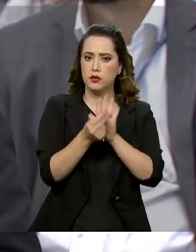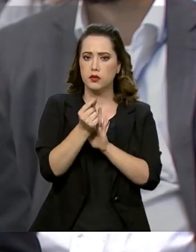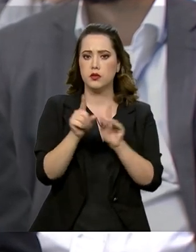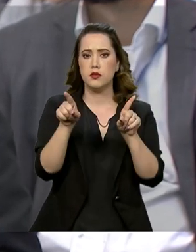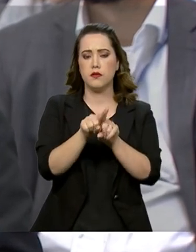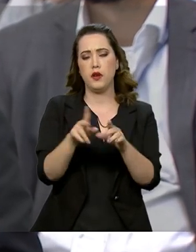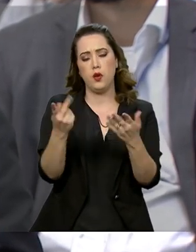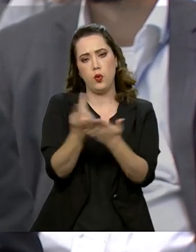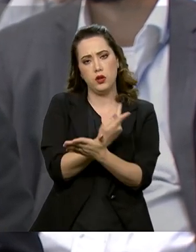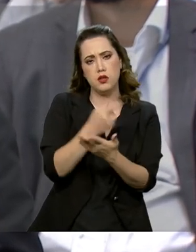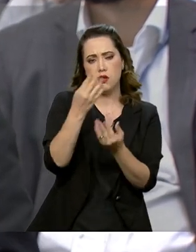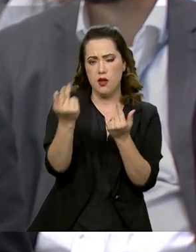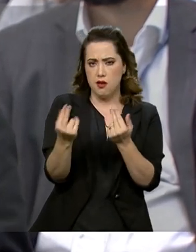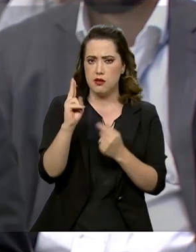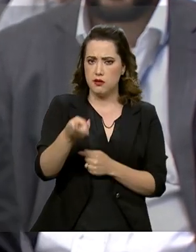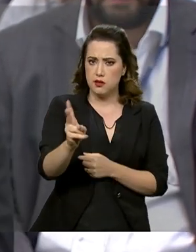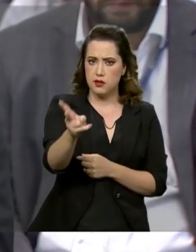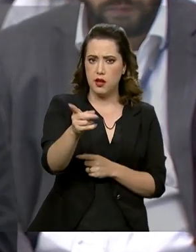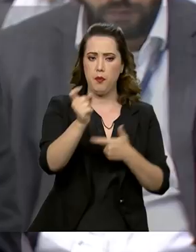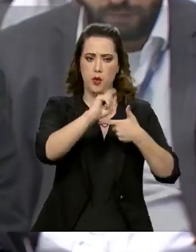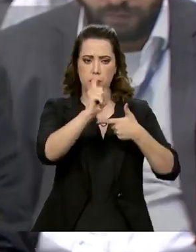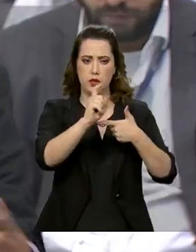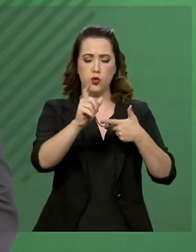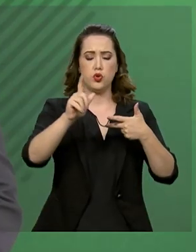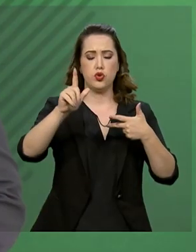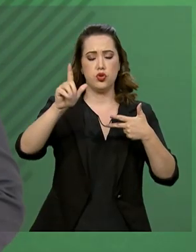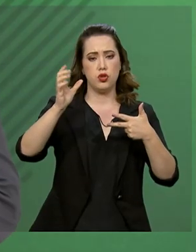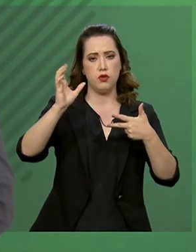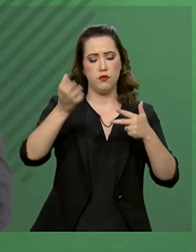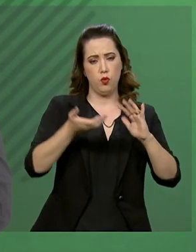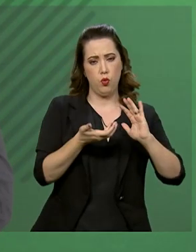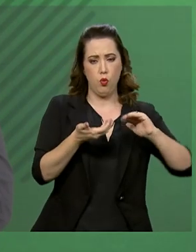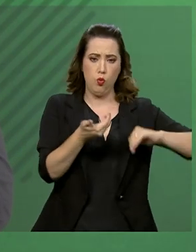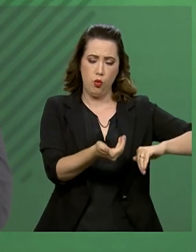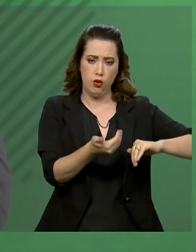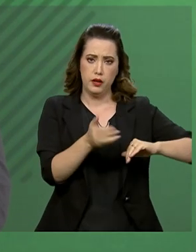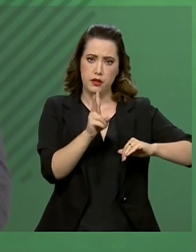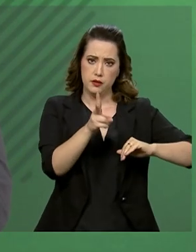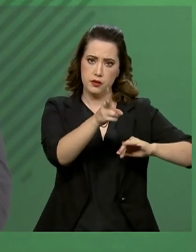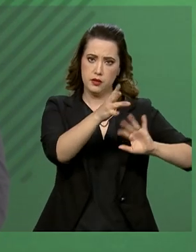relação do Executivo com o Congresso. De uma maneira geral, o governo